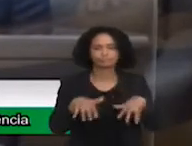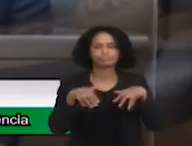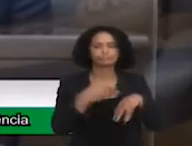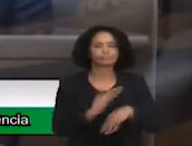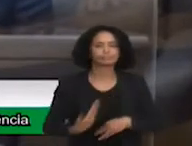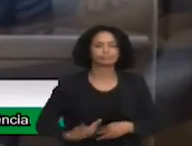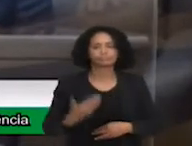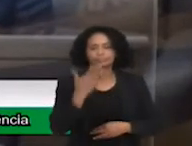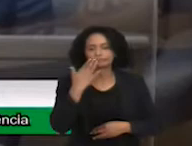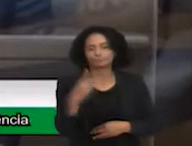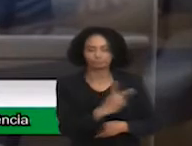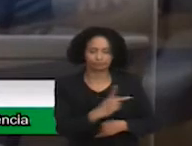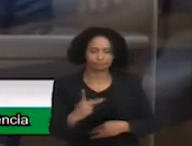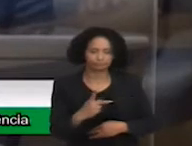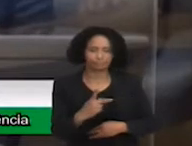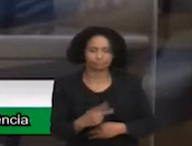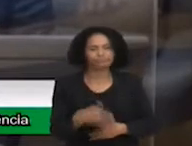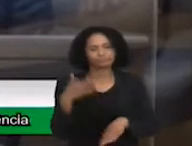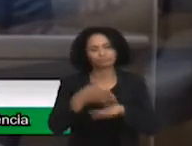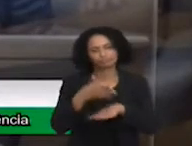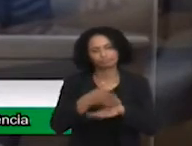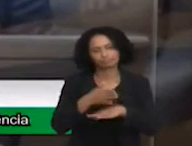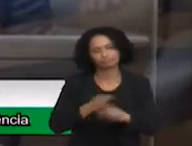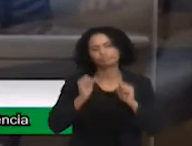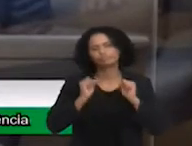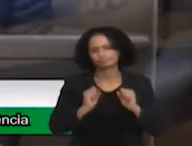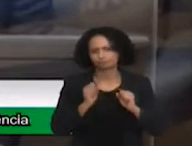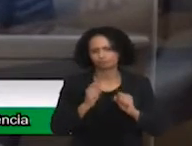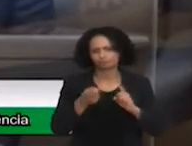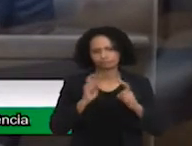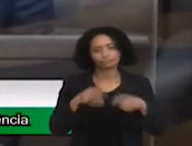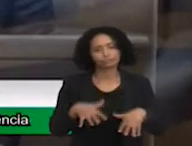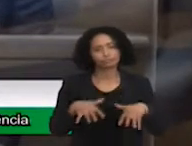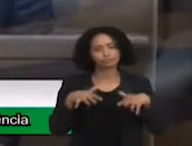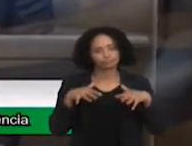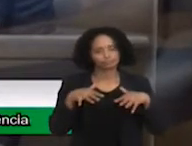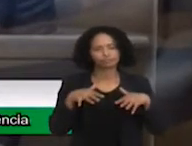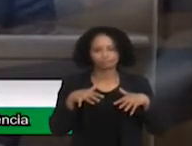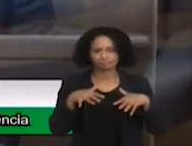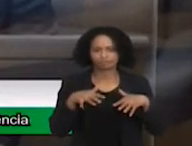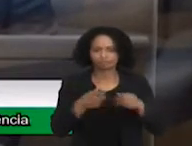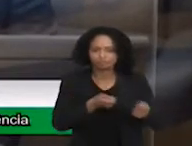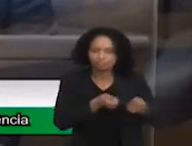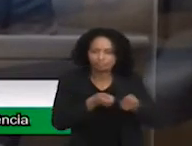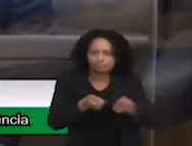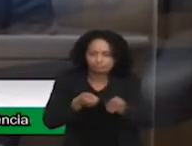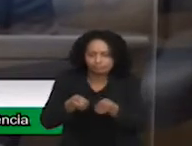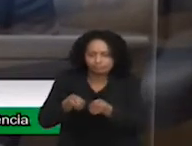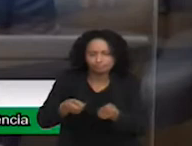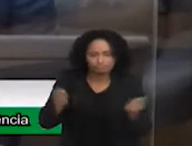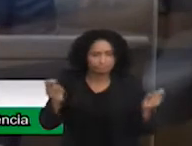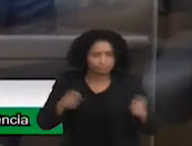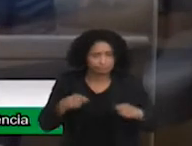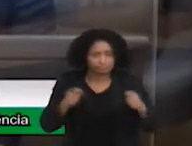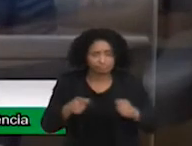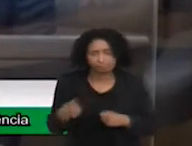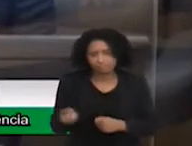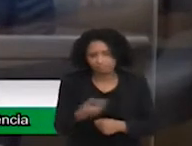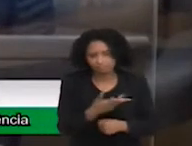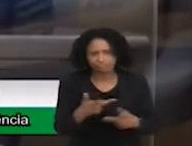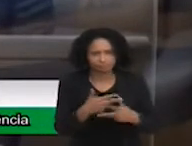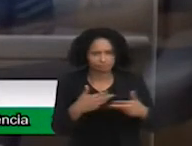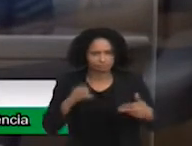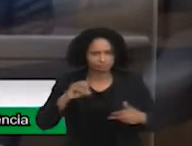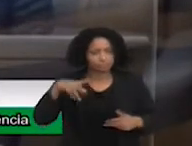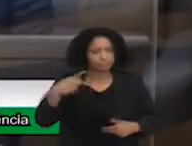possa conduzir essa audiência. Tenho certeza que vai trazer novas para a nossa idade,